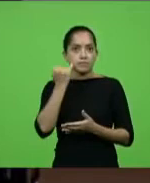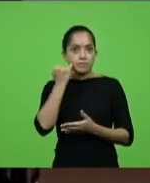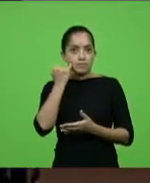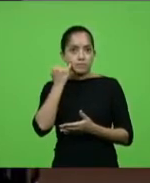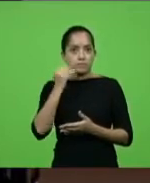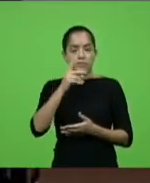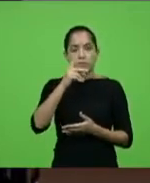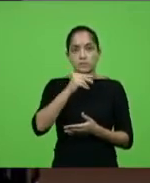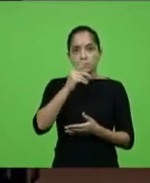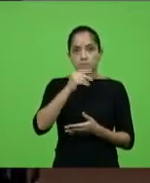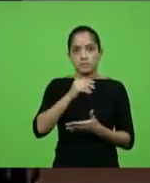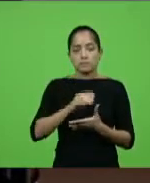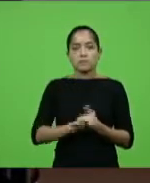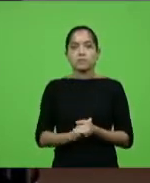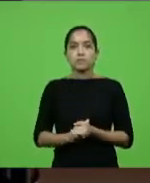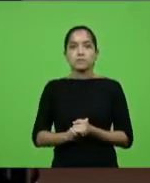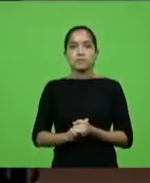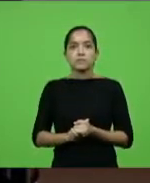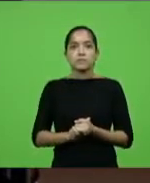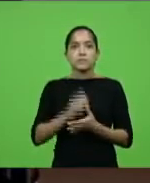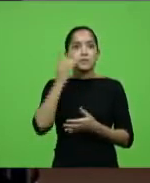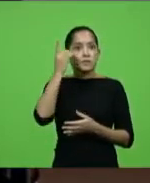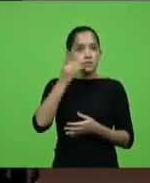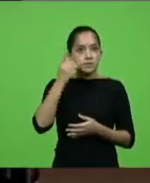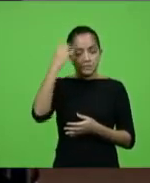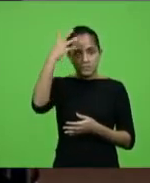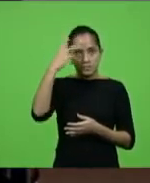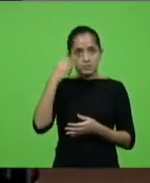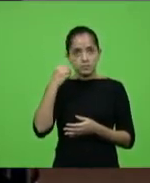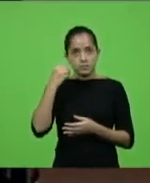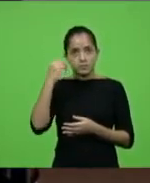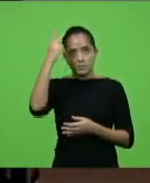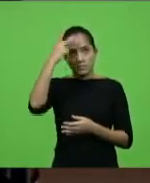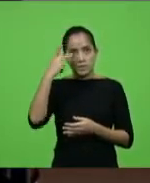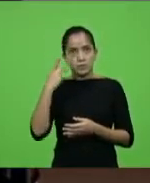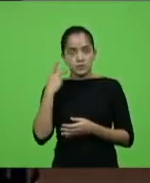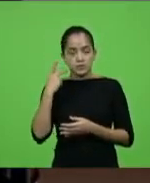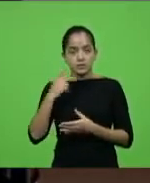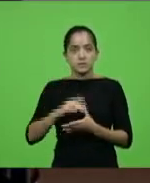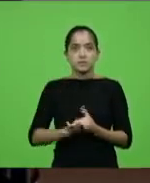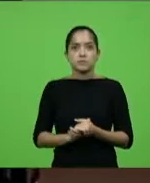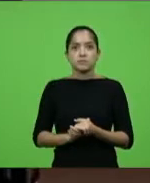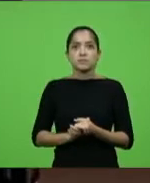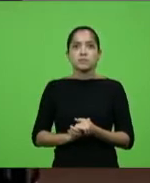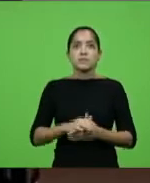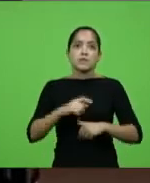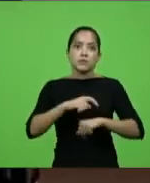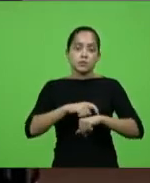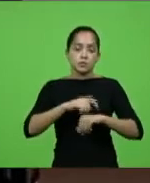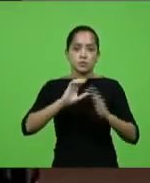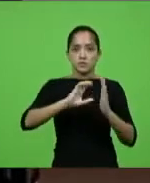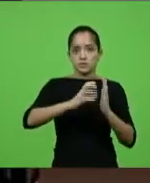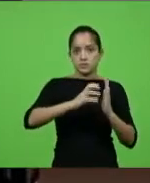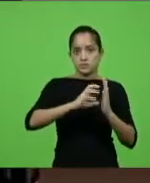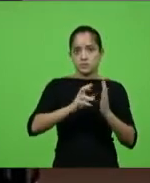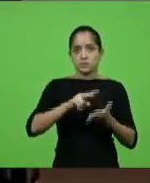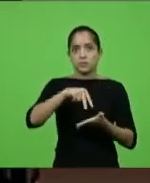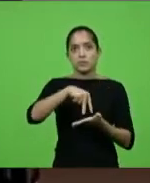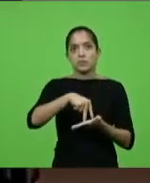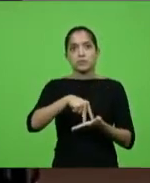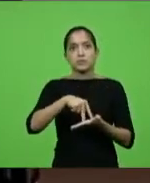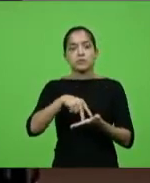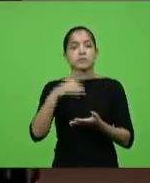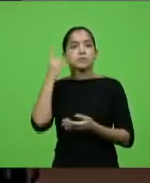Kennedy Nunes e as deputadas Luciane Carminati e Paulinha. Grande expediente, no horário destinado aos partidos políticos,